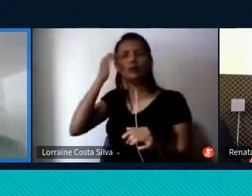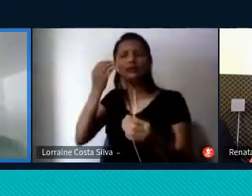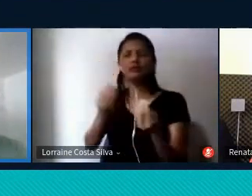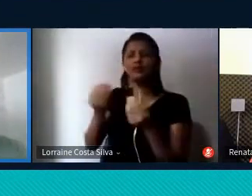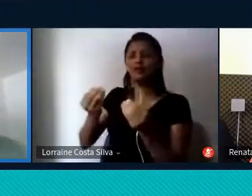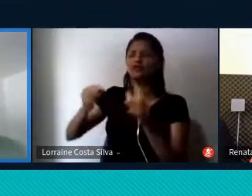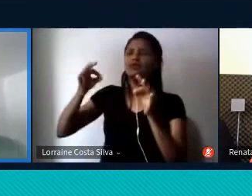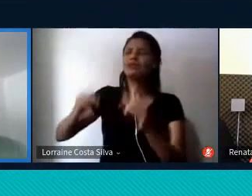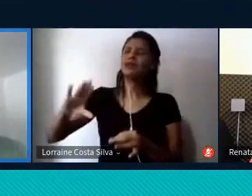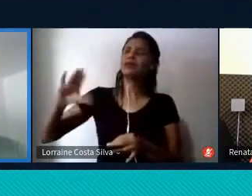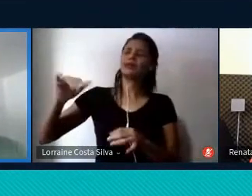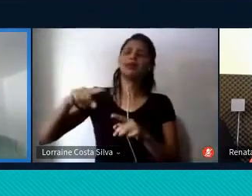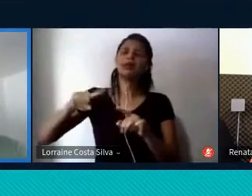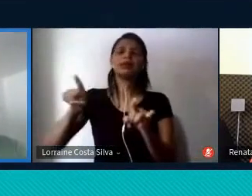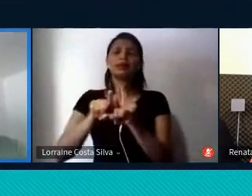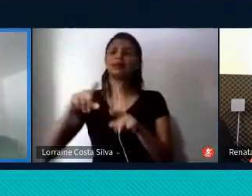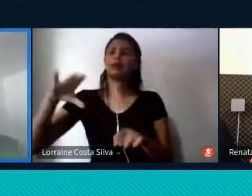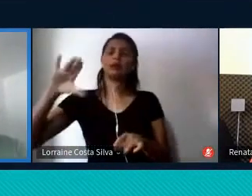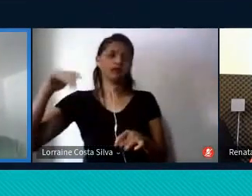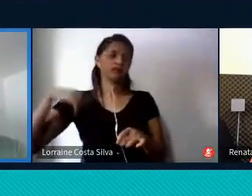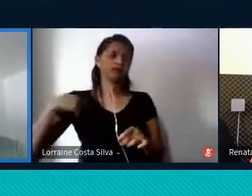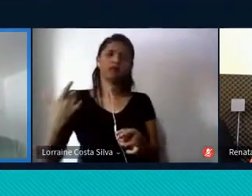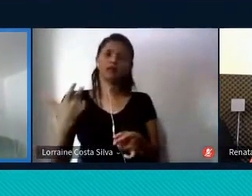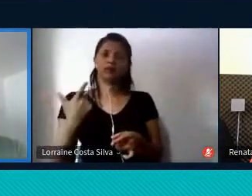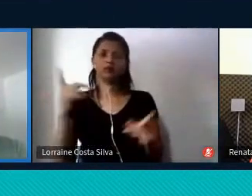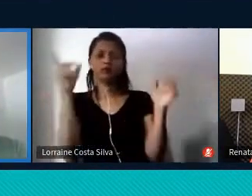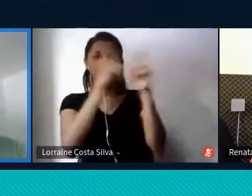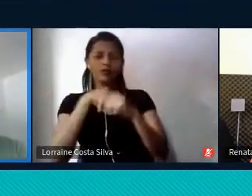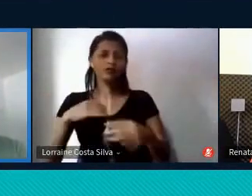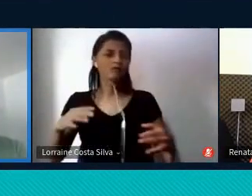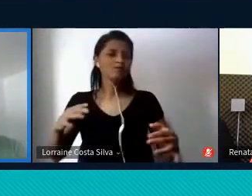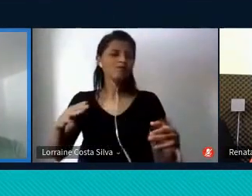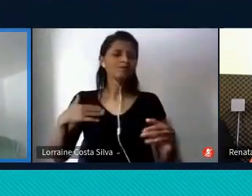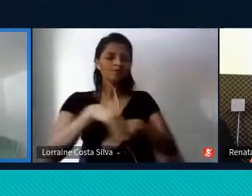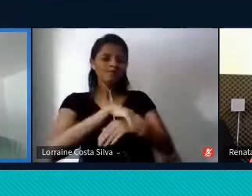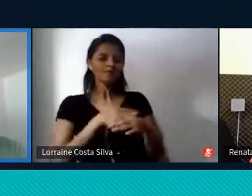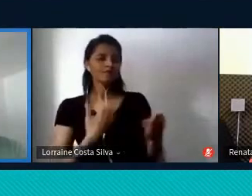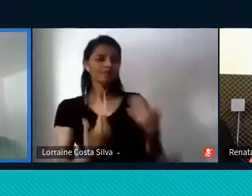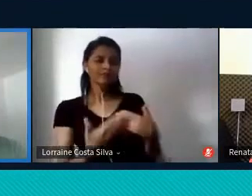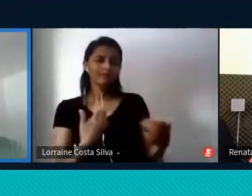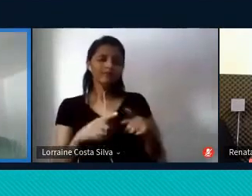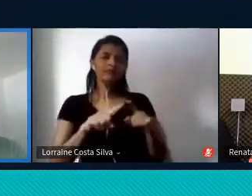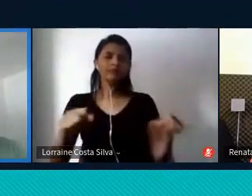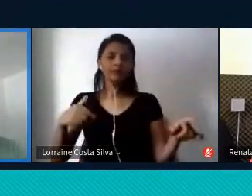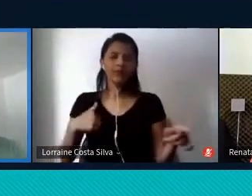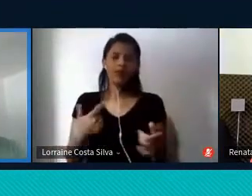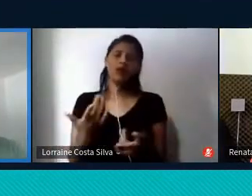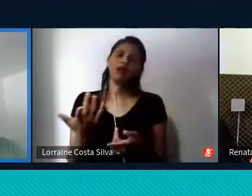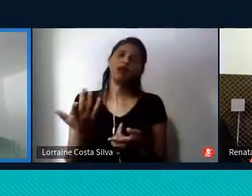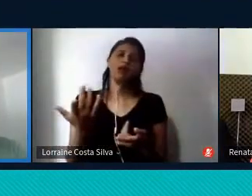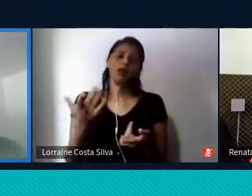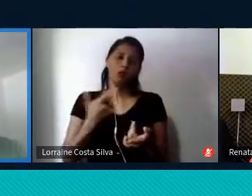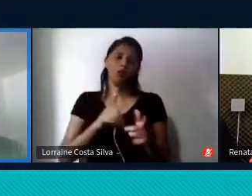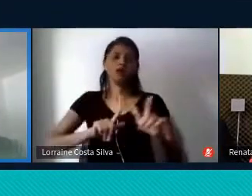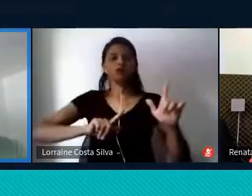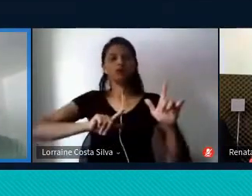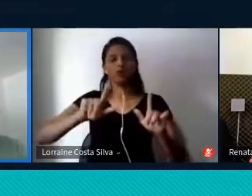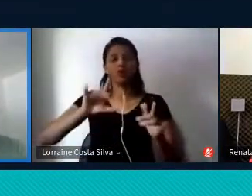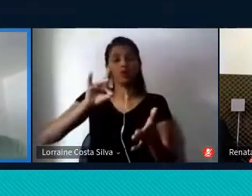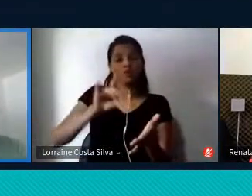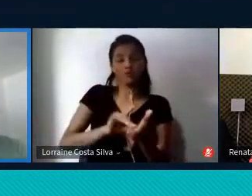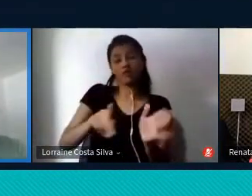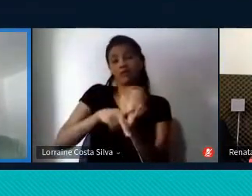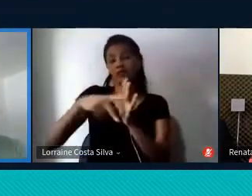cientistas têm uma dificuldade muito grande de falar com os jornalistas, enquanto as fontes oficiais são muito mais preparadas para isso.